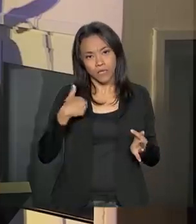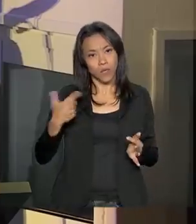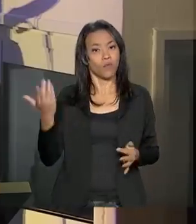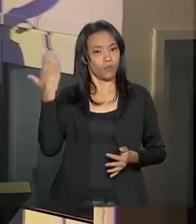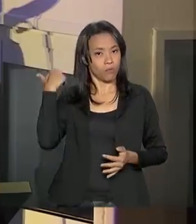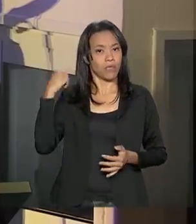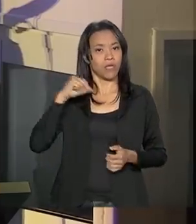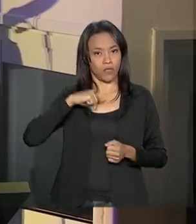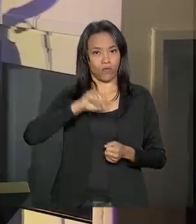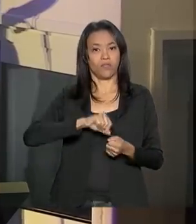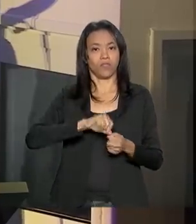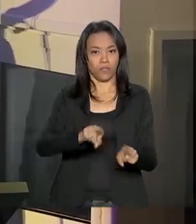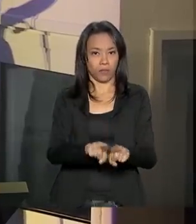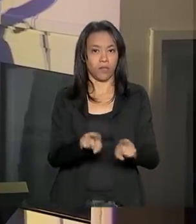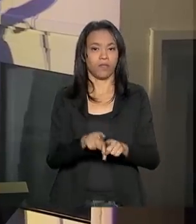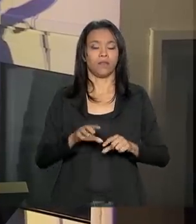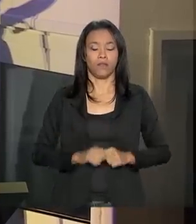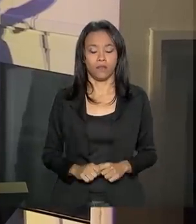passado.